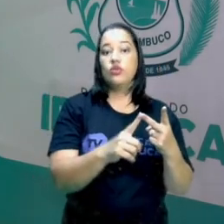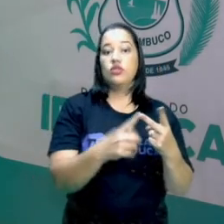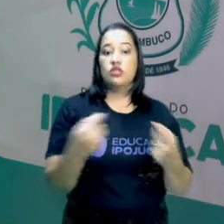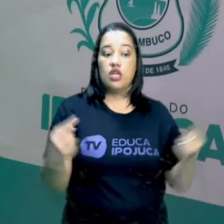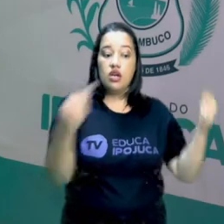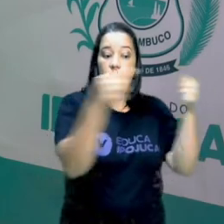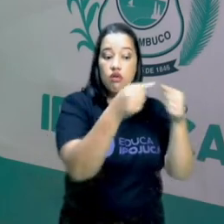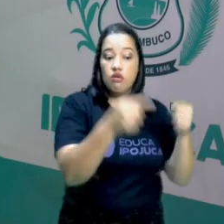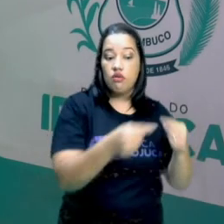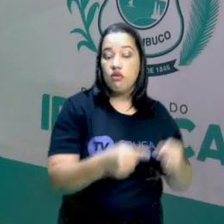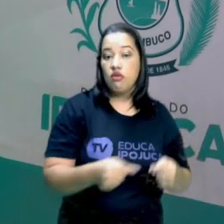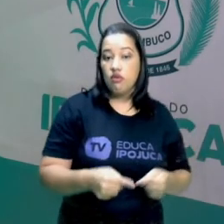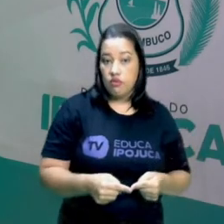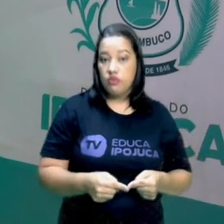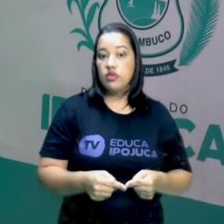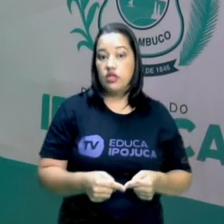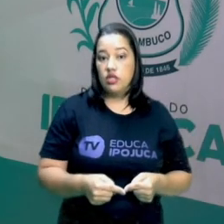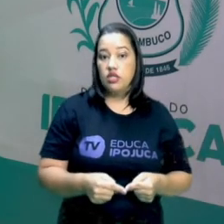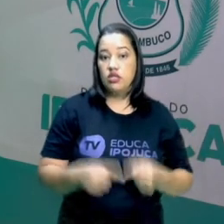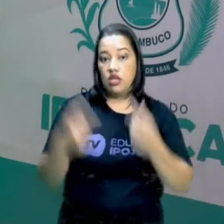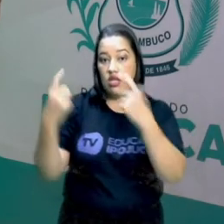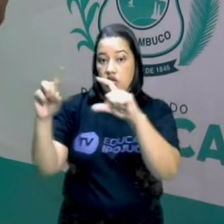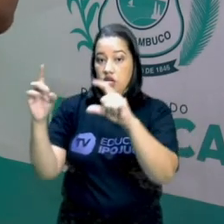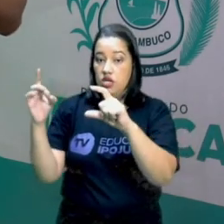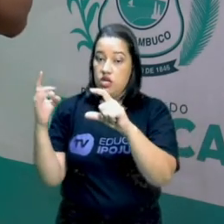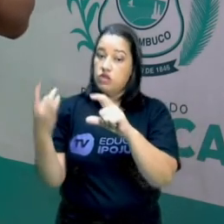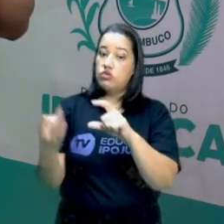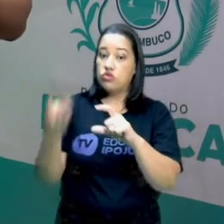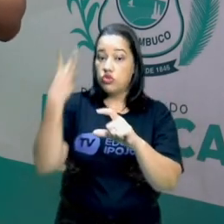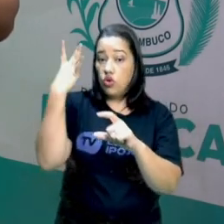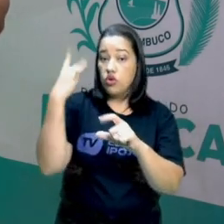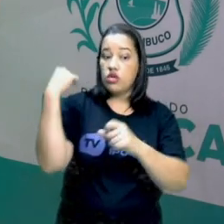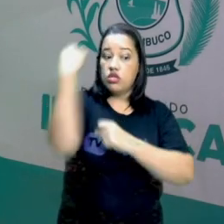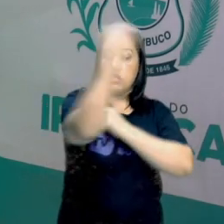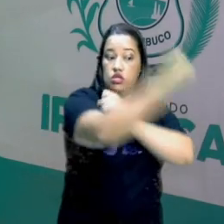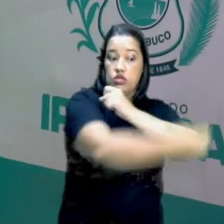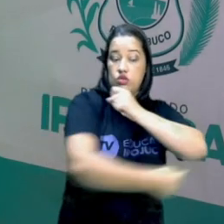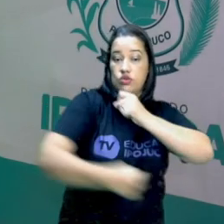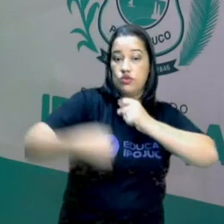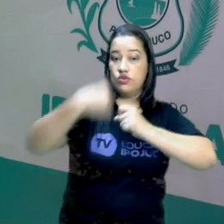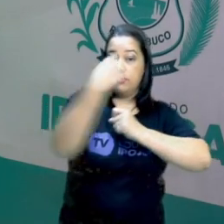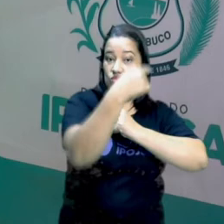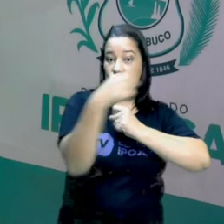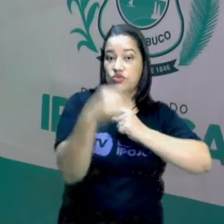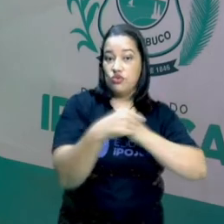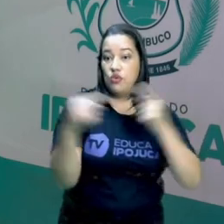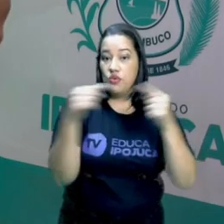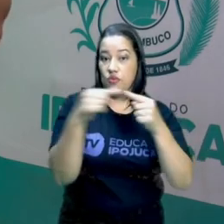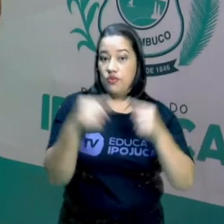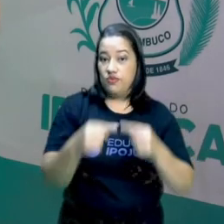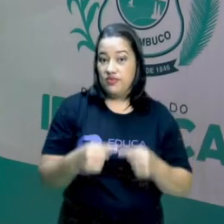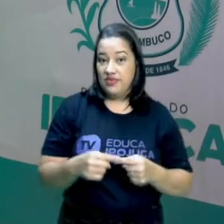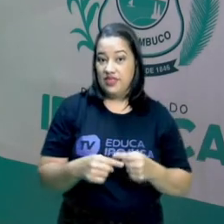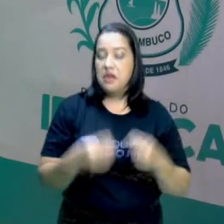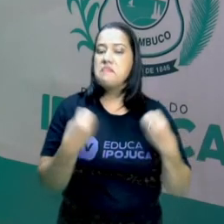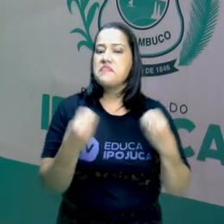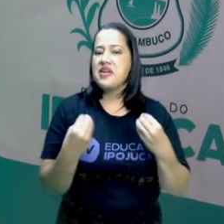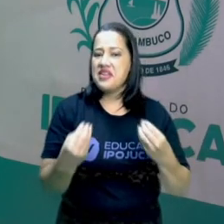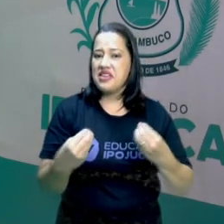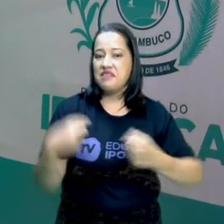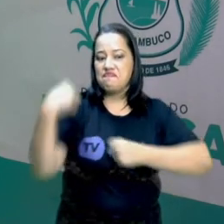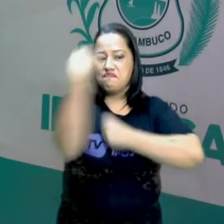B entre o slogan e a imagem do escudo. Lembrando que o propósito de um escudo é para quê?